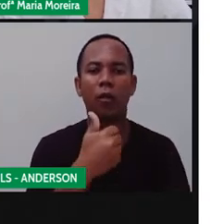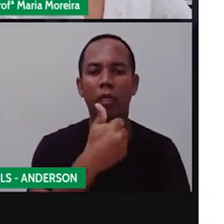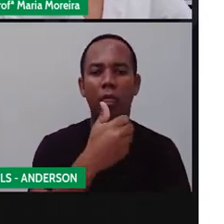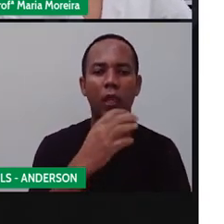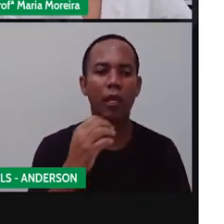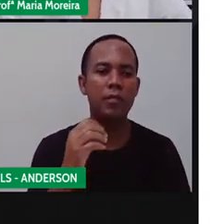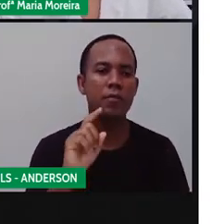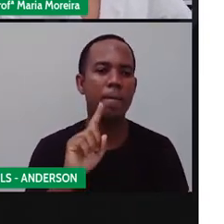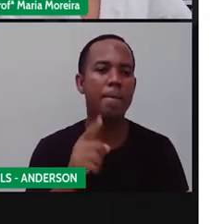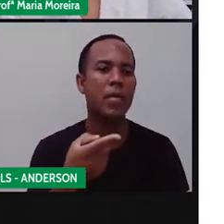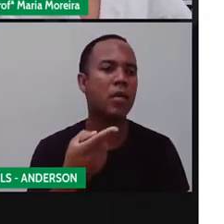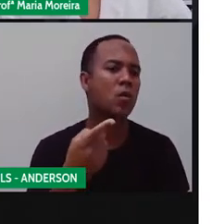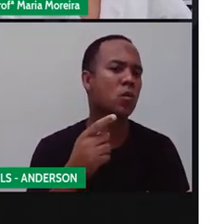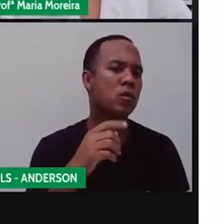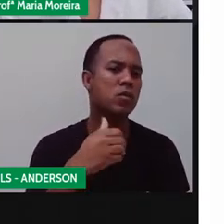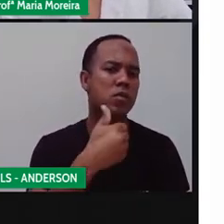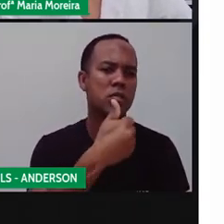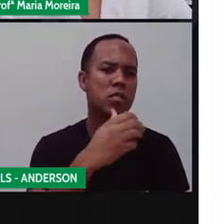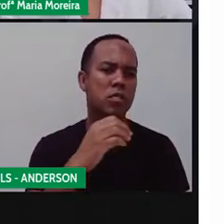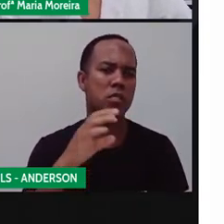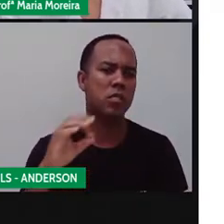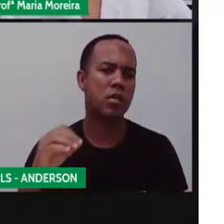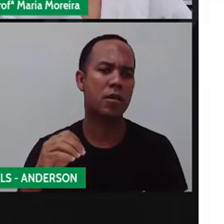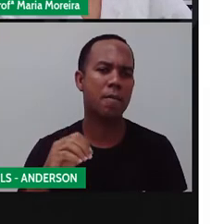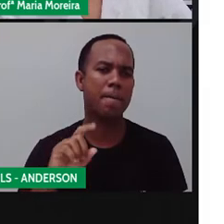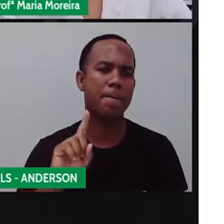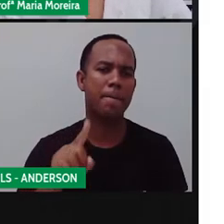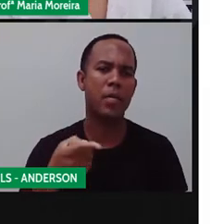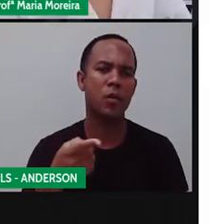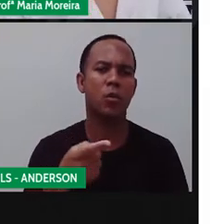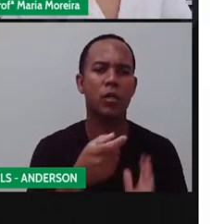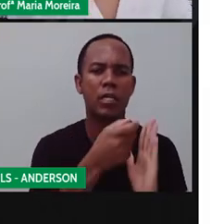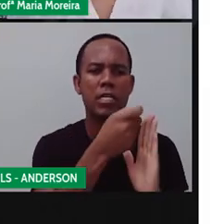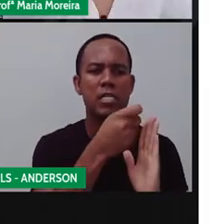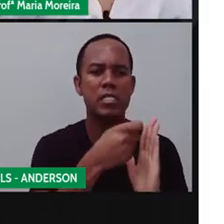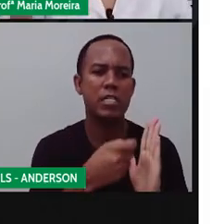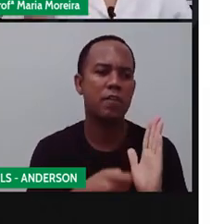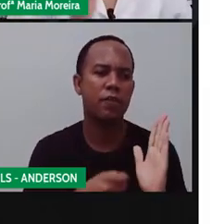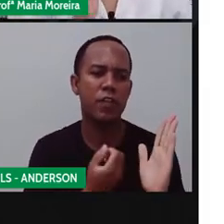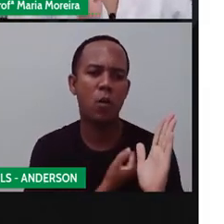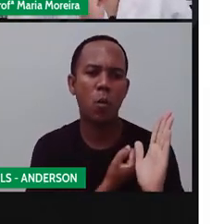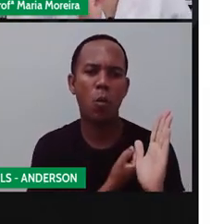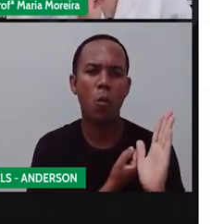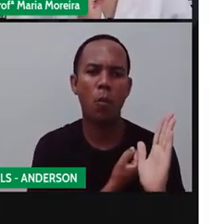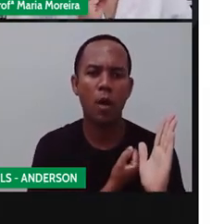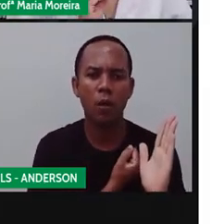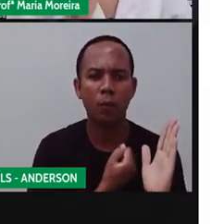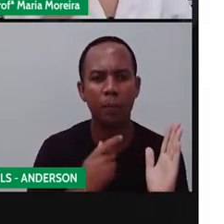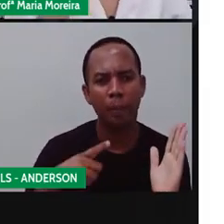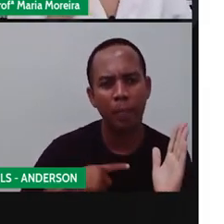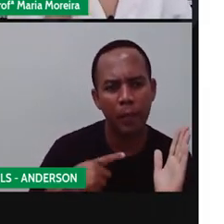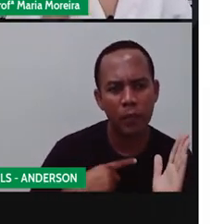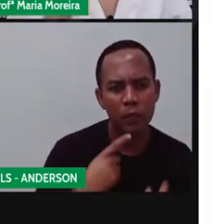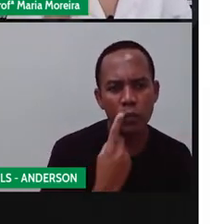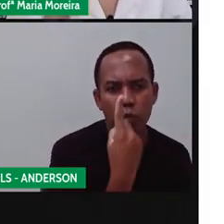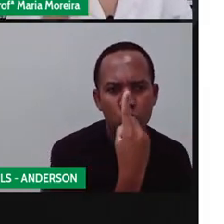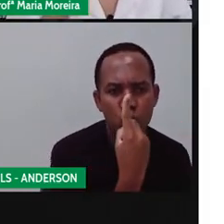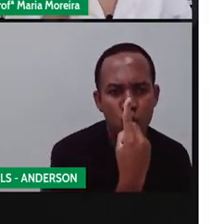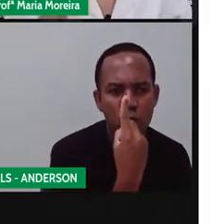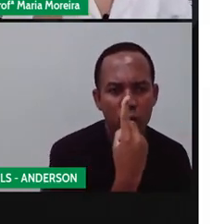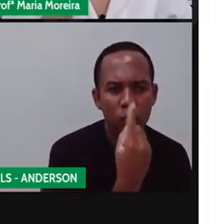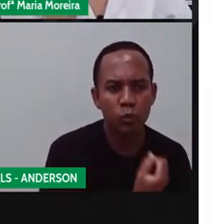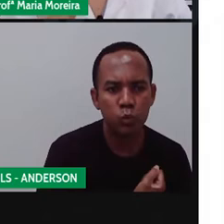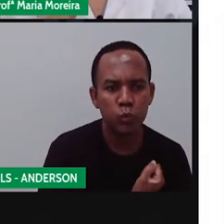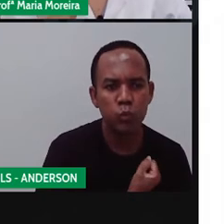Por repetição desses símbolos, né? Escrevia-se o número desejado. E aí tem o número 1, um palitinho.